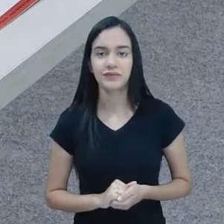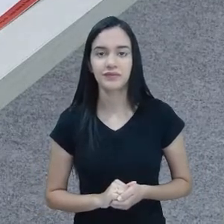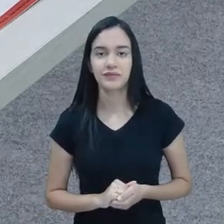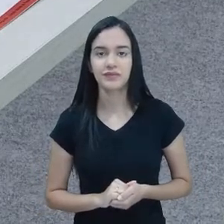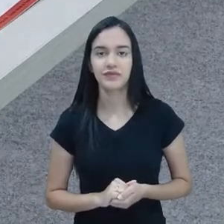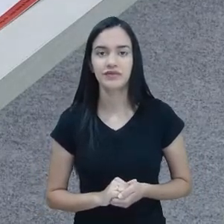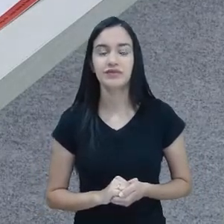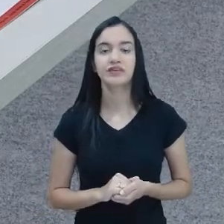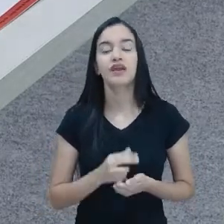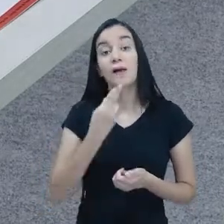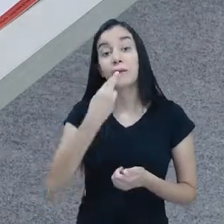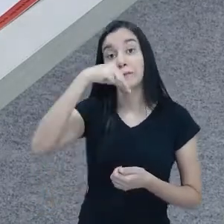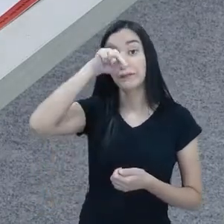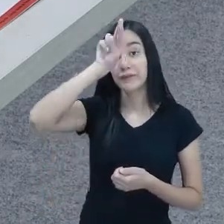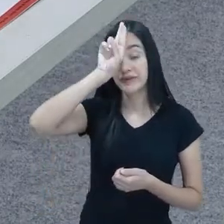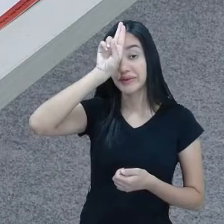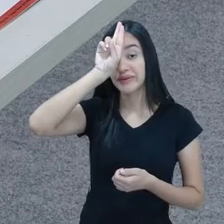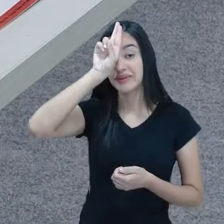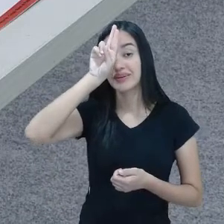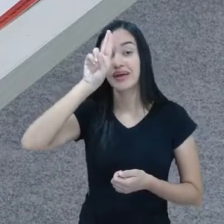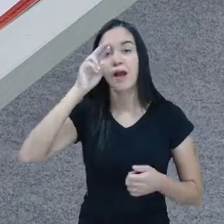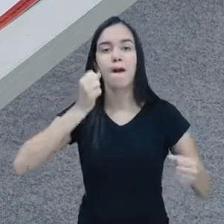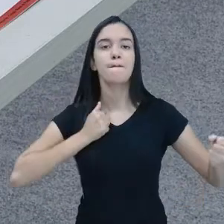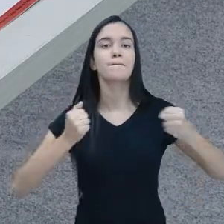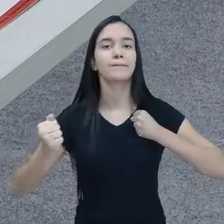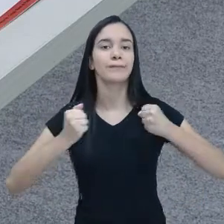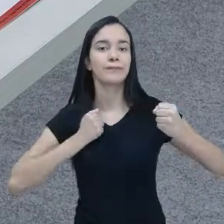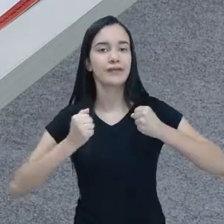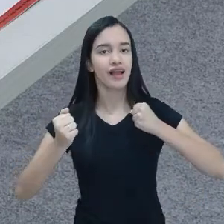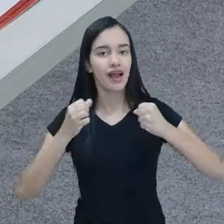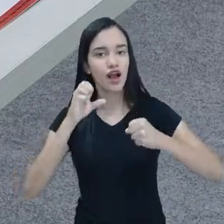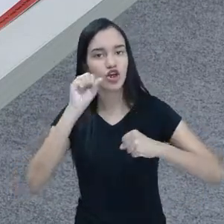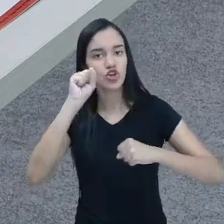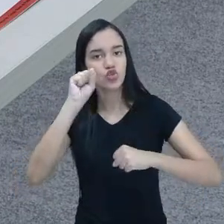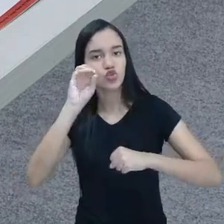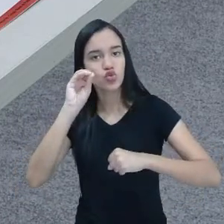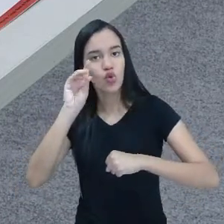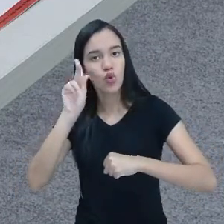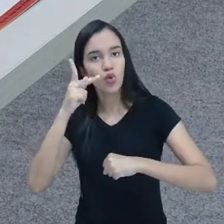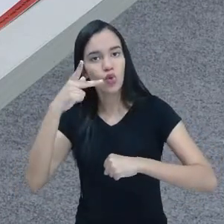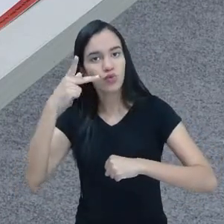Meio dia. Macaca. Macaca. Macaca. Sofia.